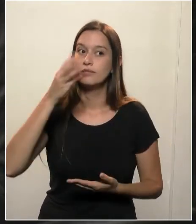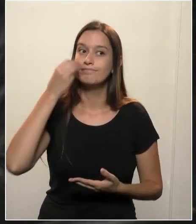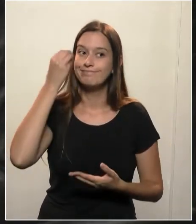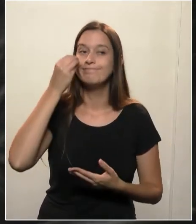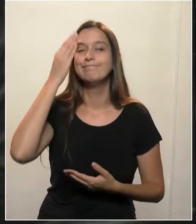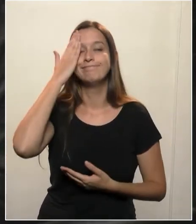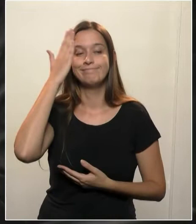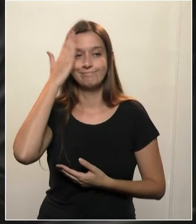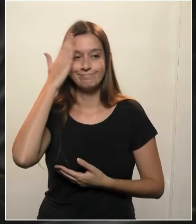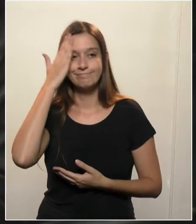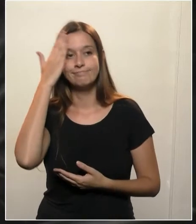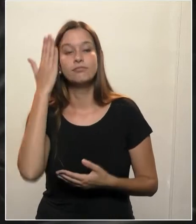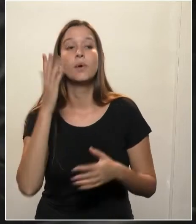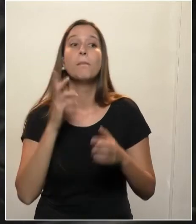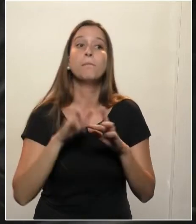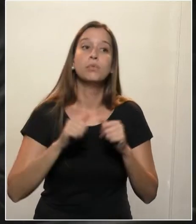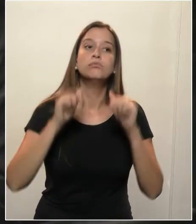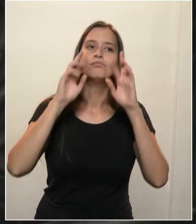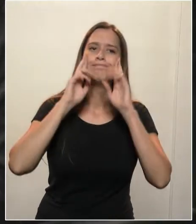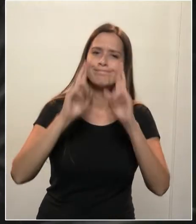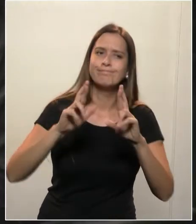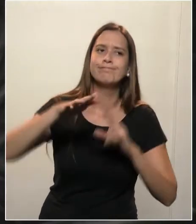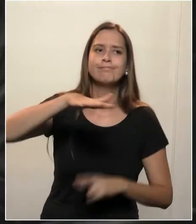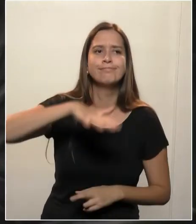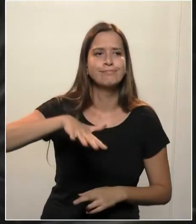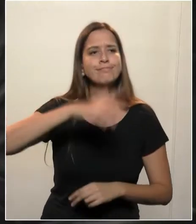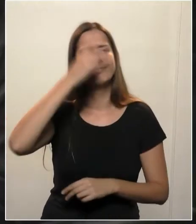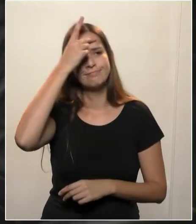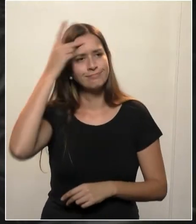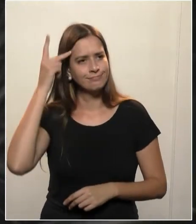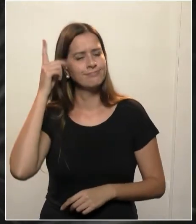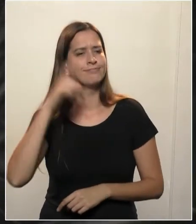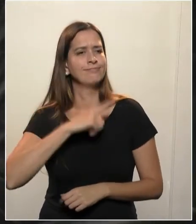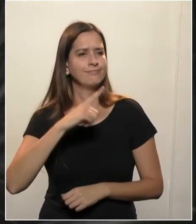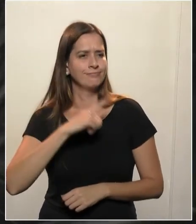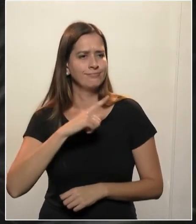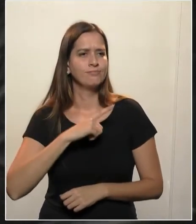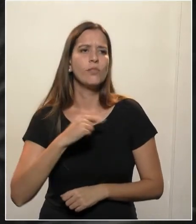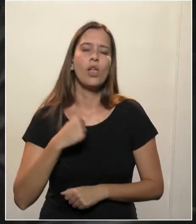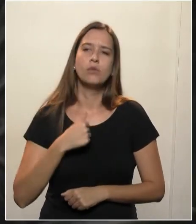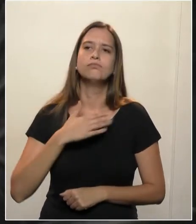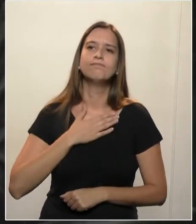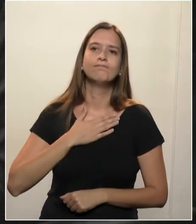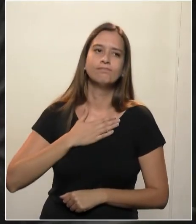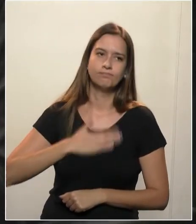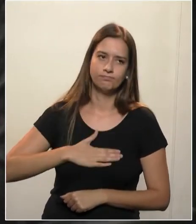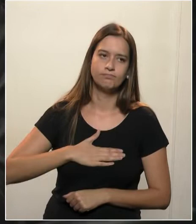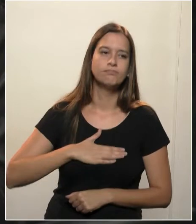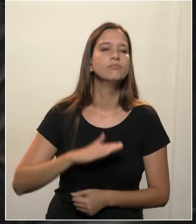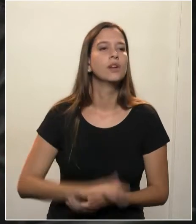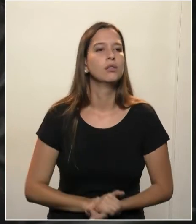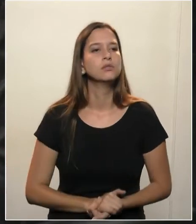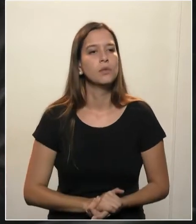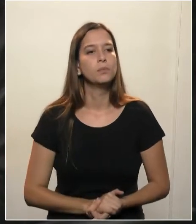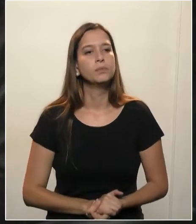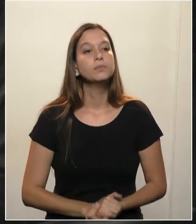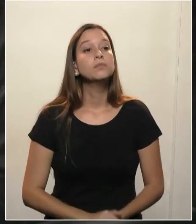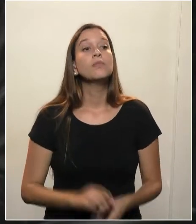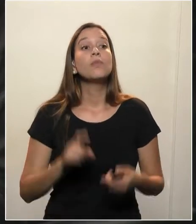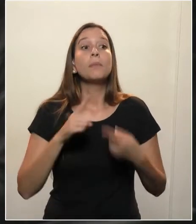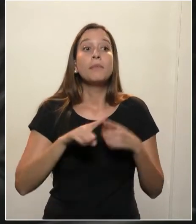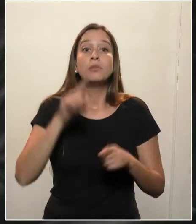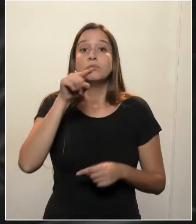e o respeito que o senhor tem nessa área, nos deixam mais tranquilos, com relação a ser sempre uma voz serena e madura,